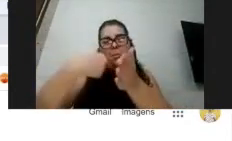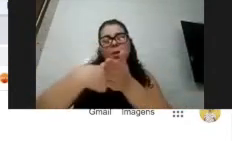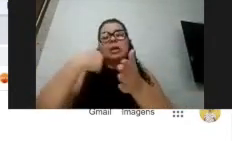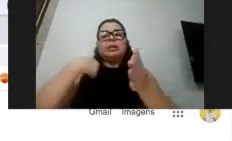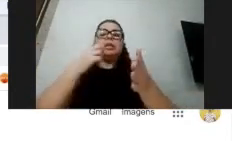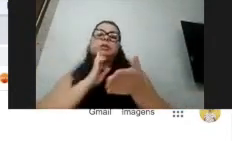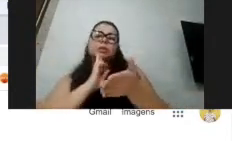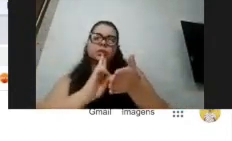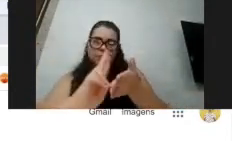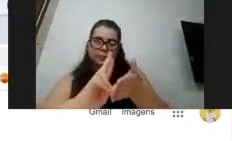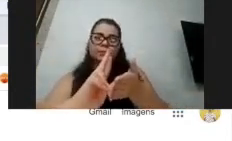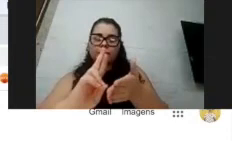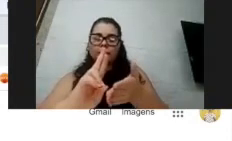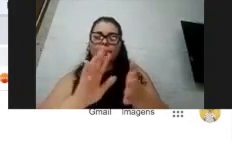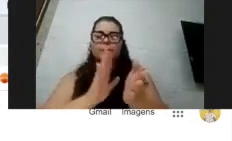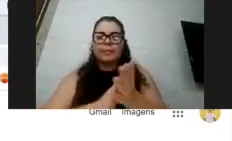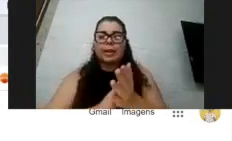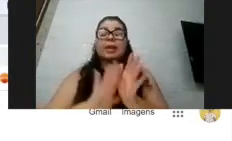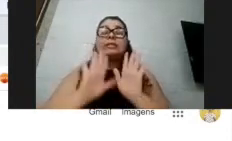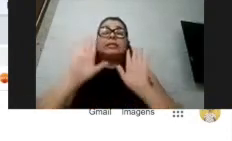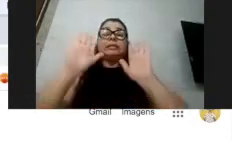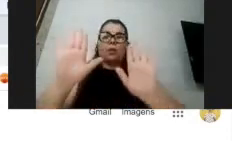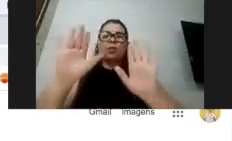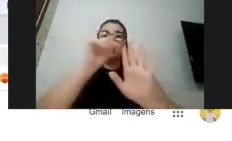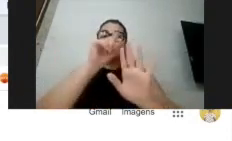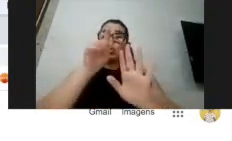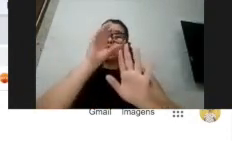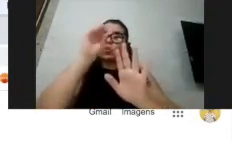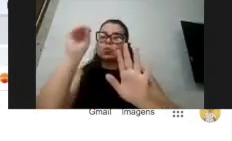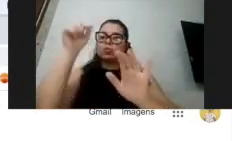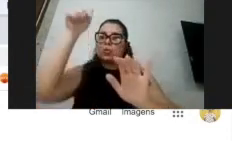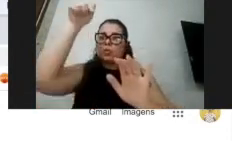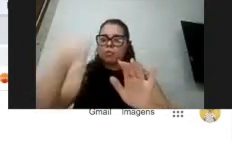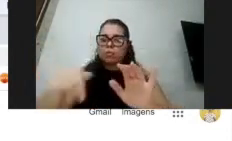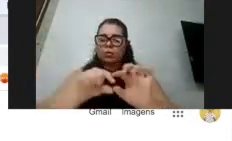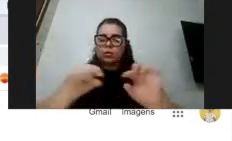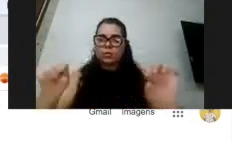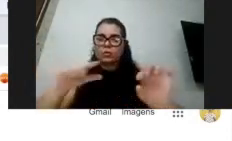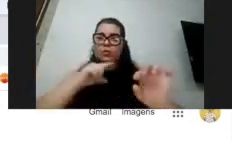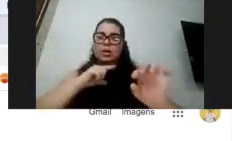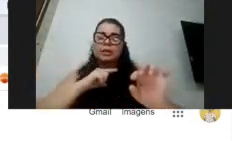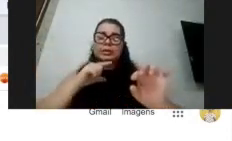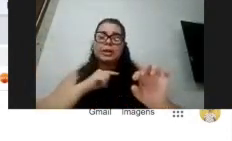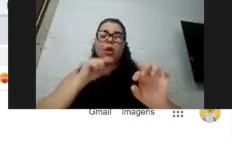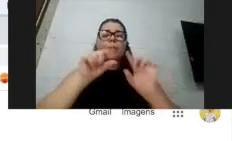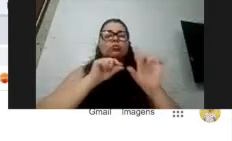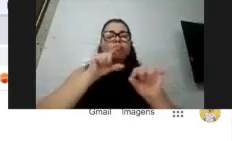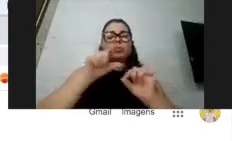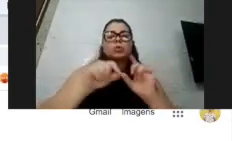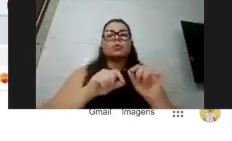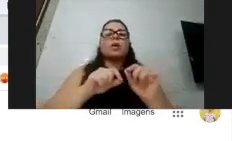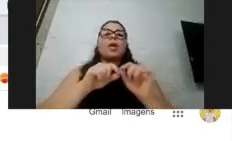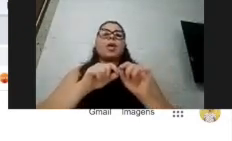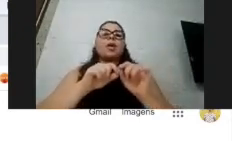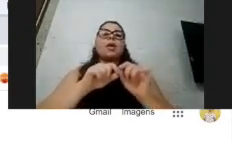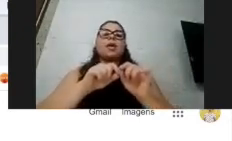Na parte inferior da sua tela, no Zoom, tem algumas opções, como desligar microfone, desligar vídeo